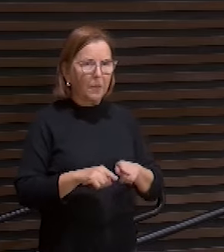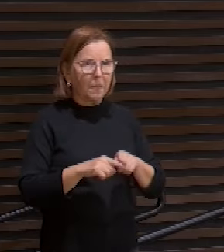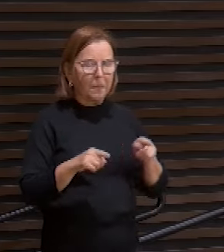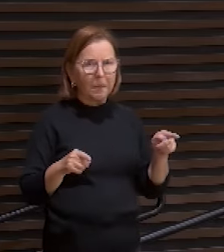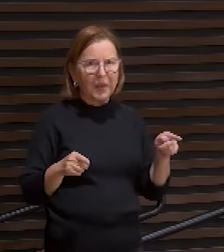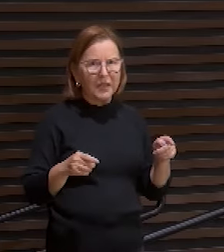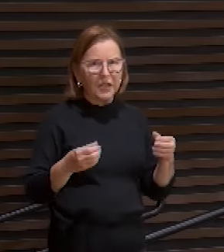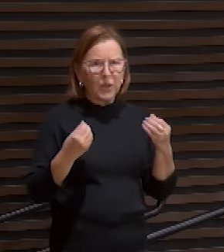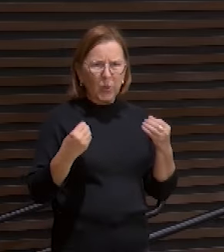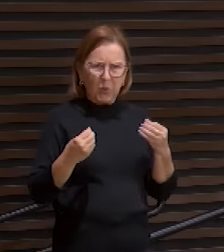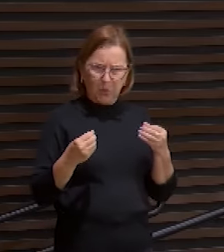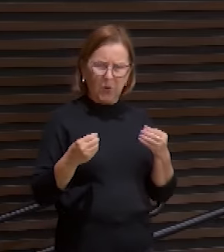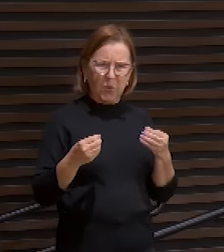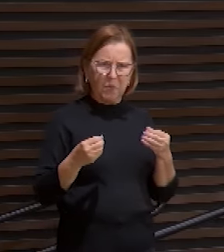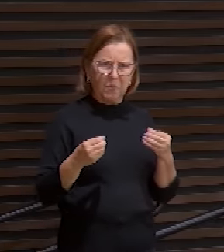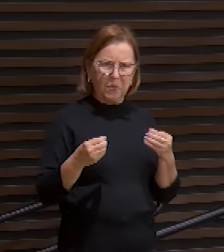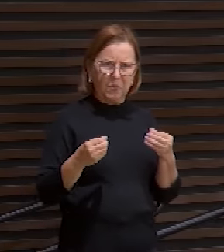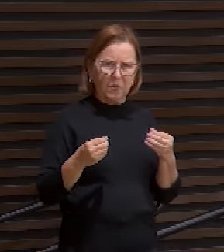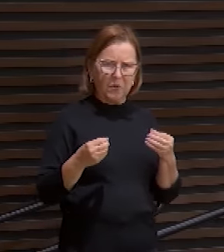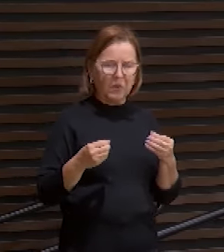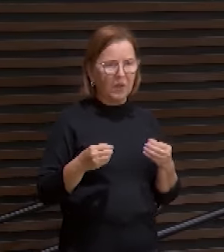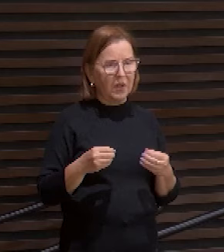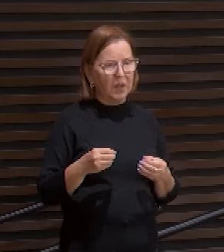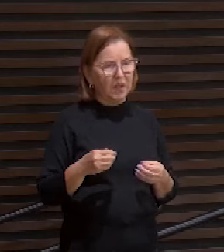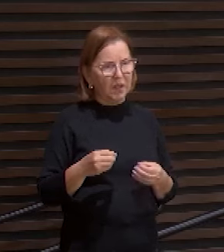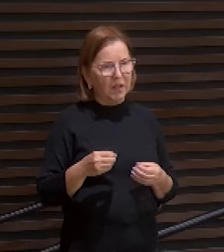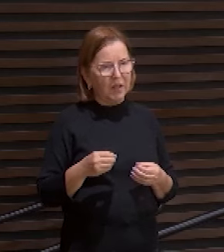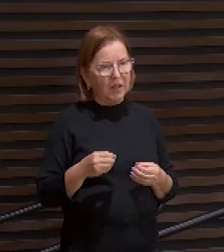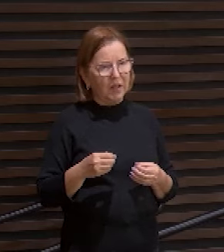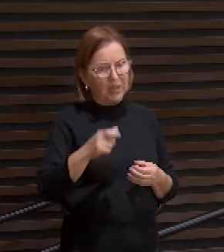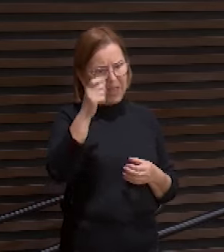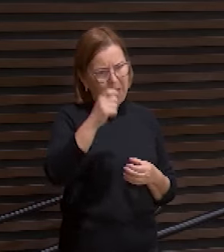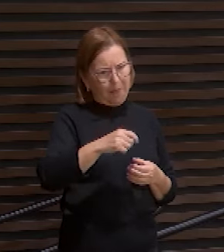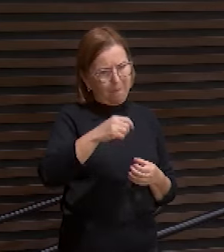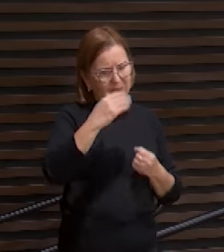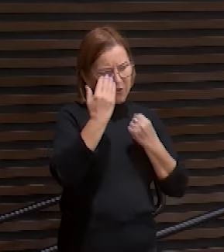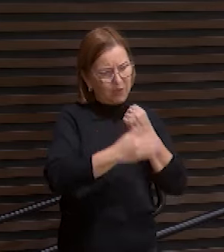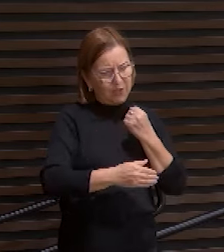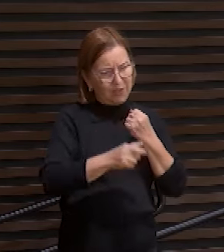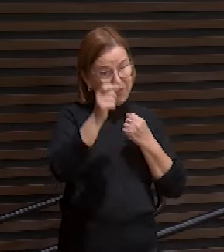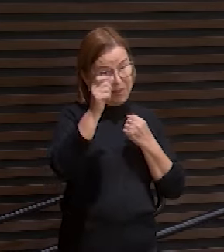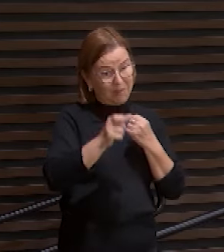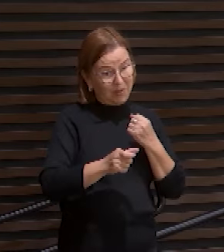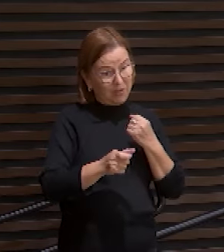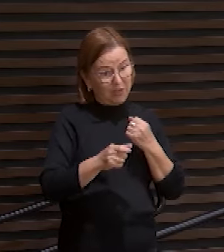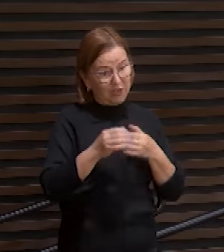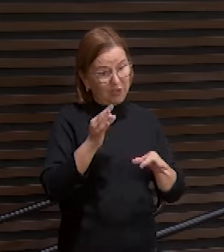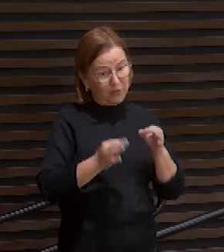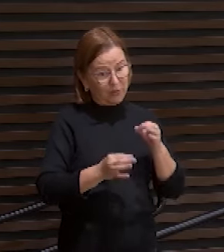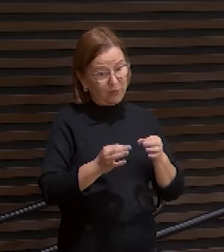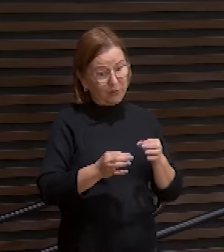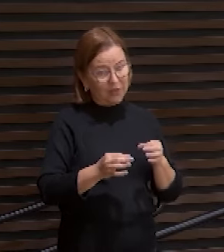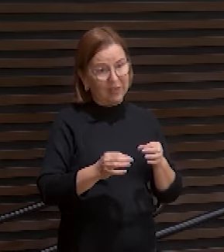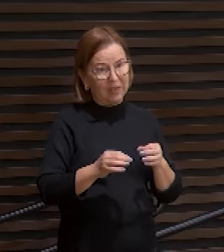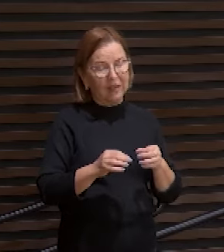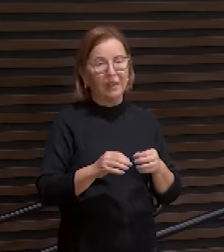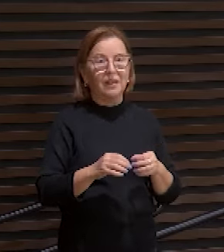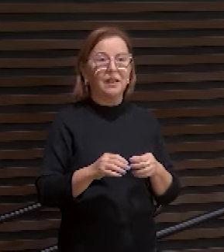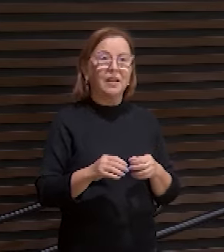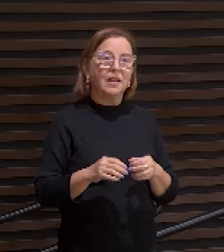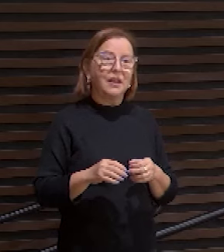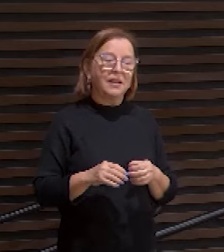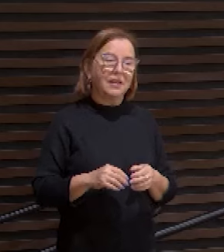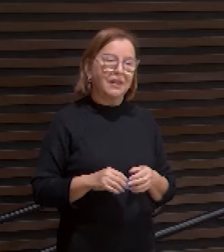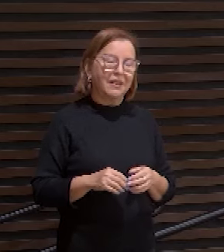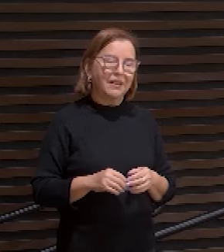condenar o justo e justificar o perverso eu vou explicar com uma ilustração que eu ouvi de um irmão e que foi